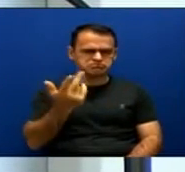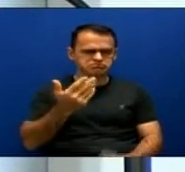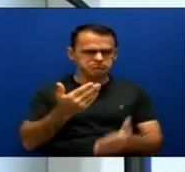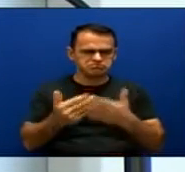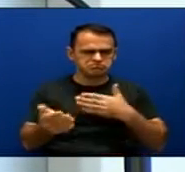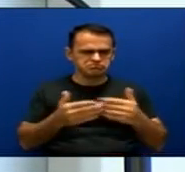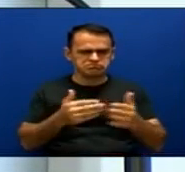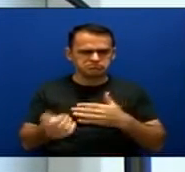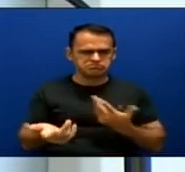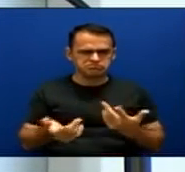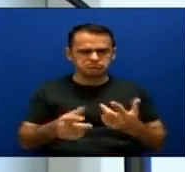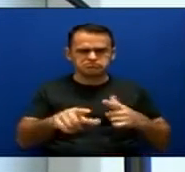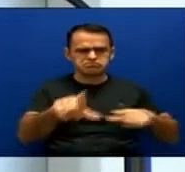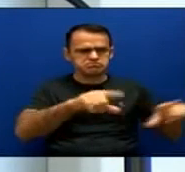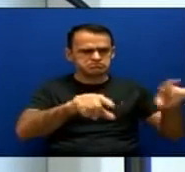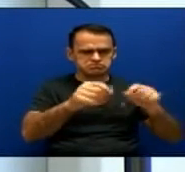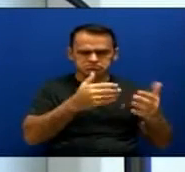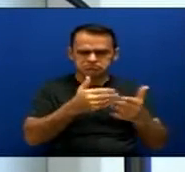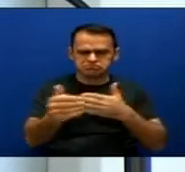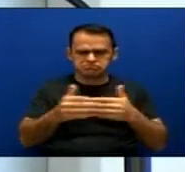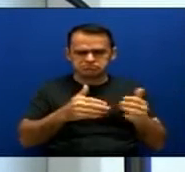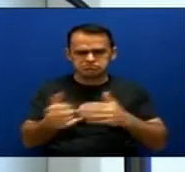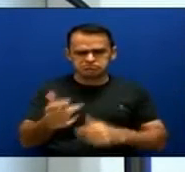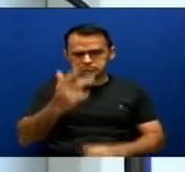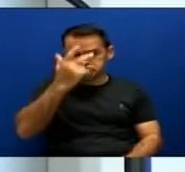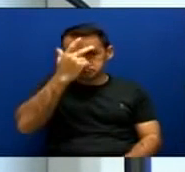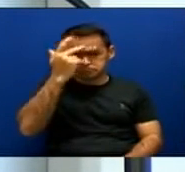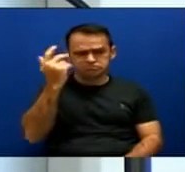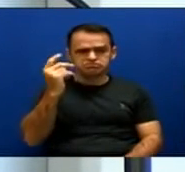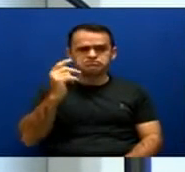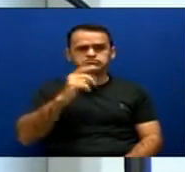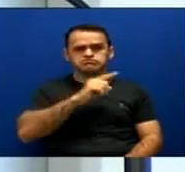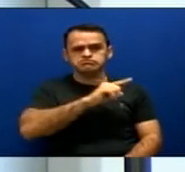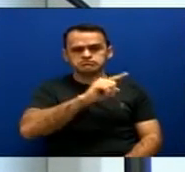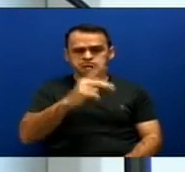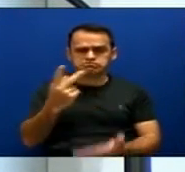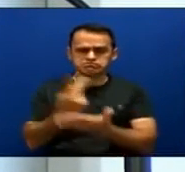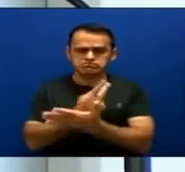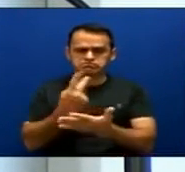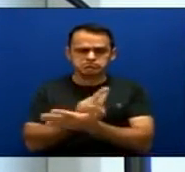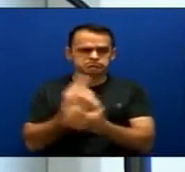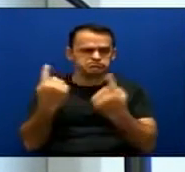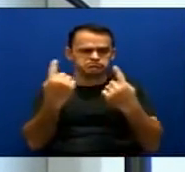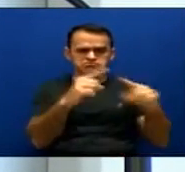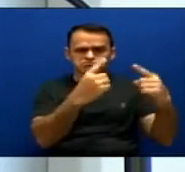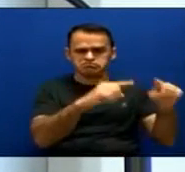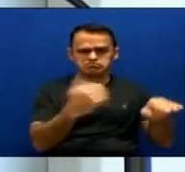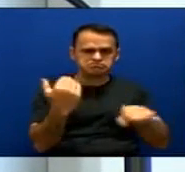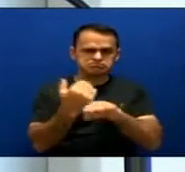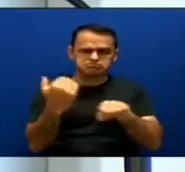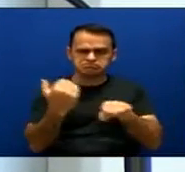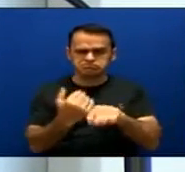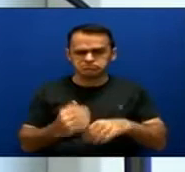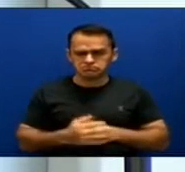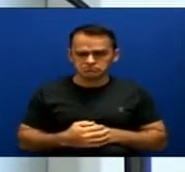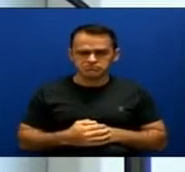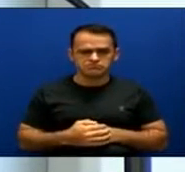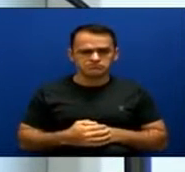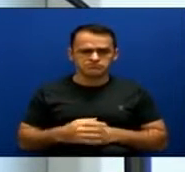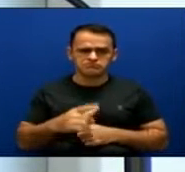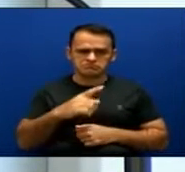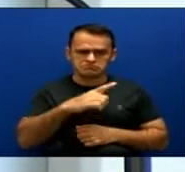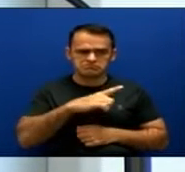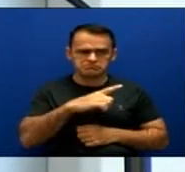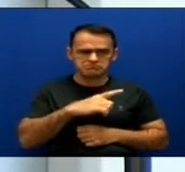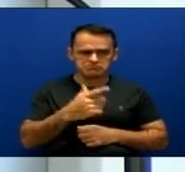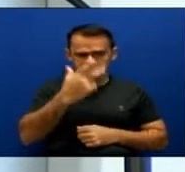fossem os critérios de escolho, modos operandi, as ações criminosas eram vistas como equivalentes, pois a intensidade era